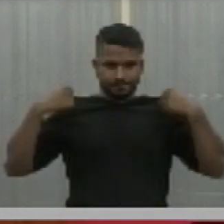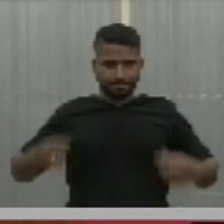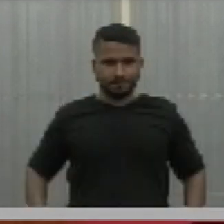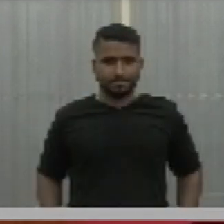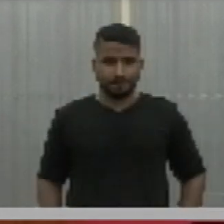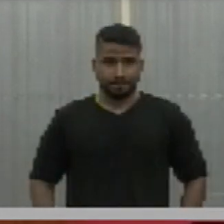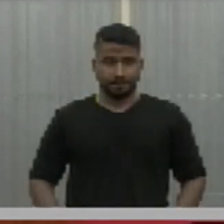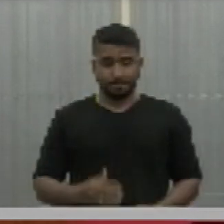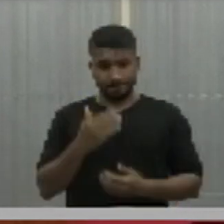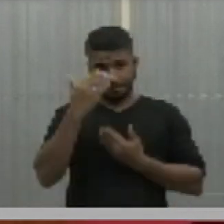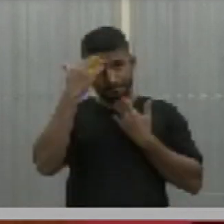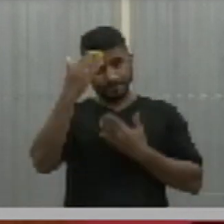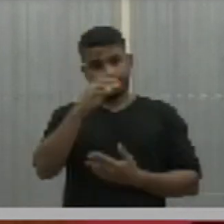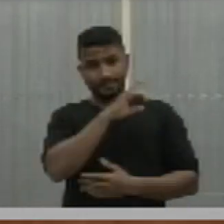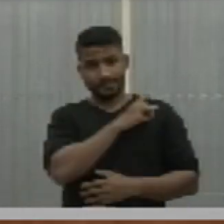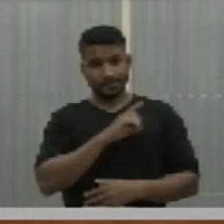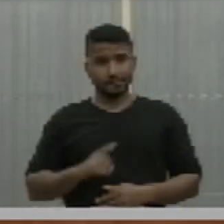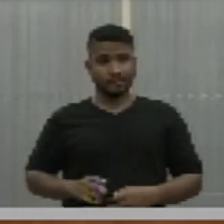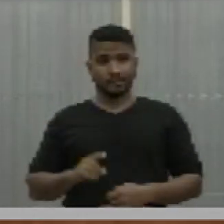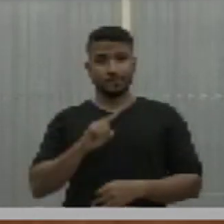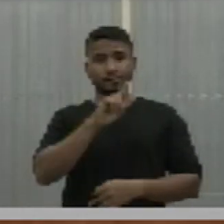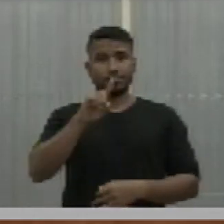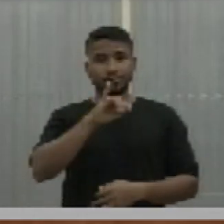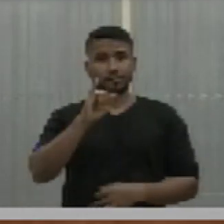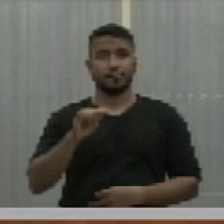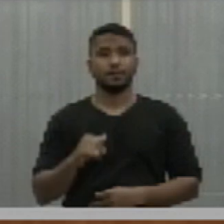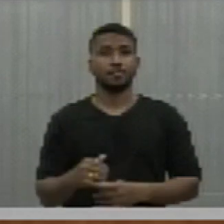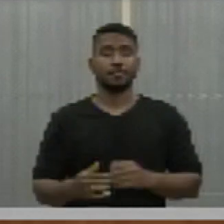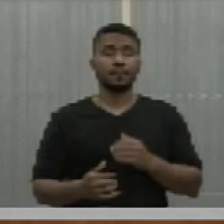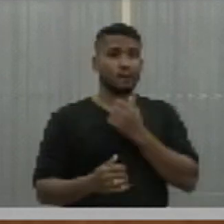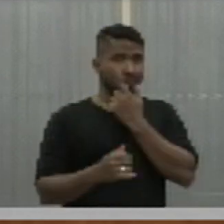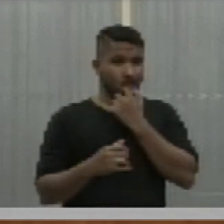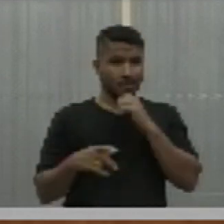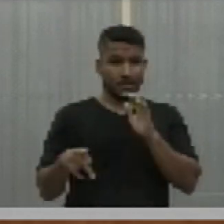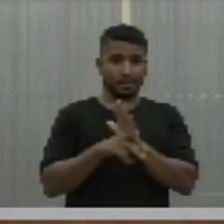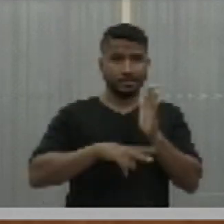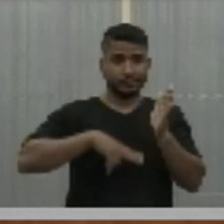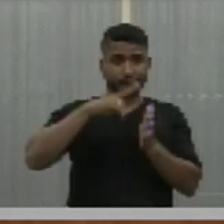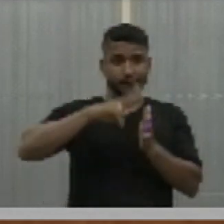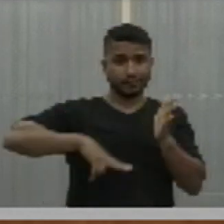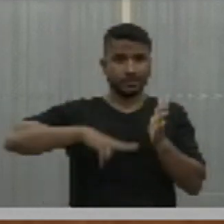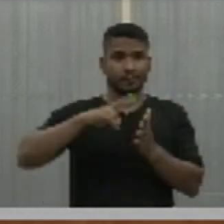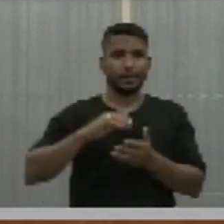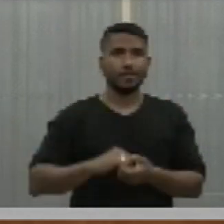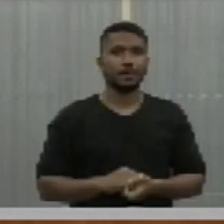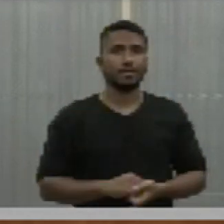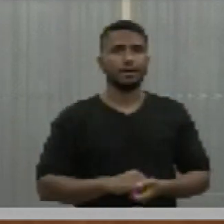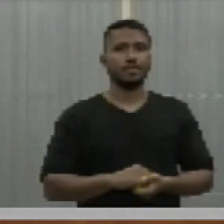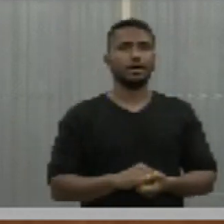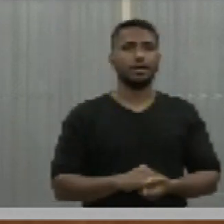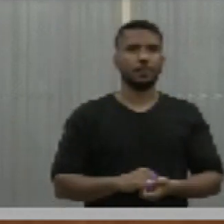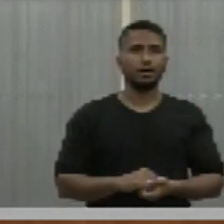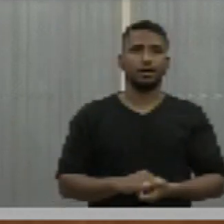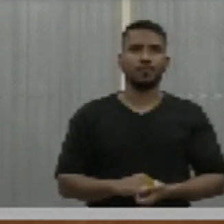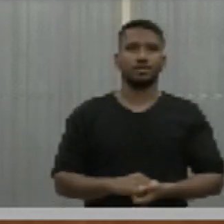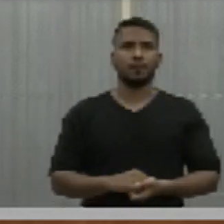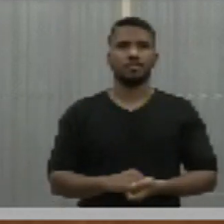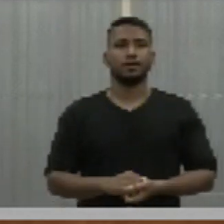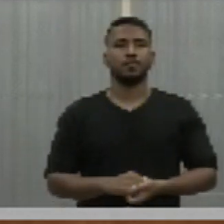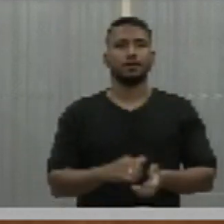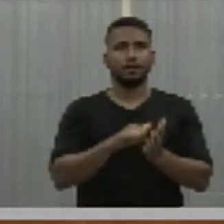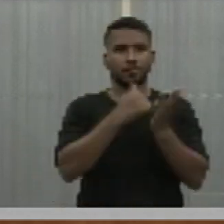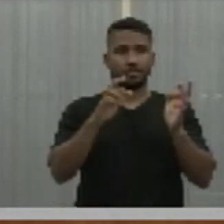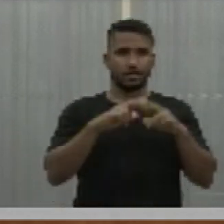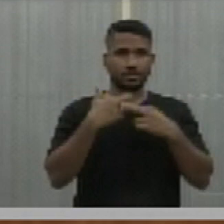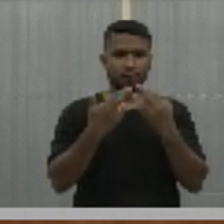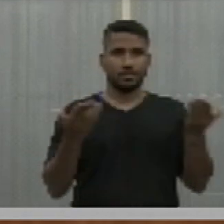Agradeço o deputado Ziza Carvalho pela colaboração na leitura do expediente da ato dessa